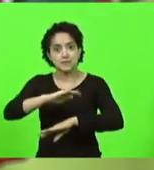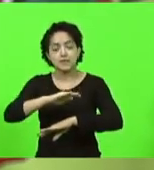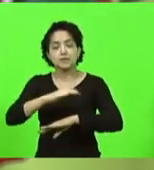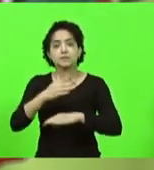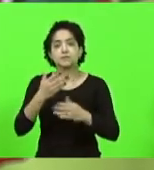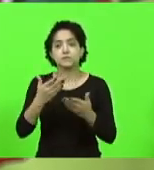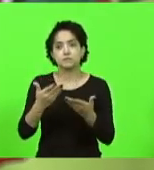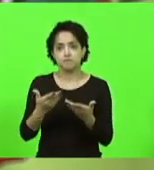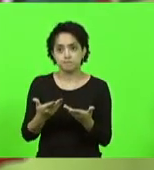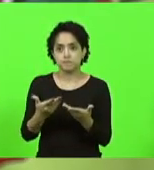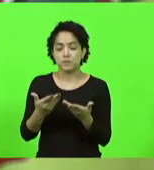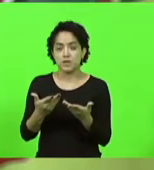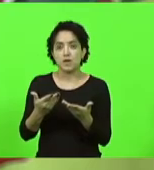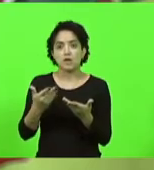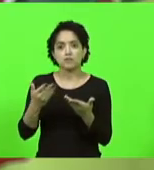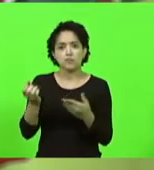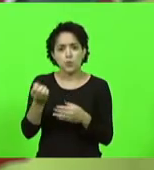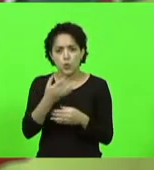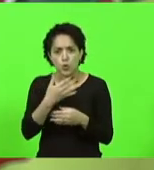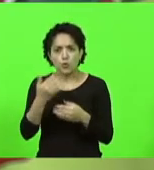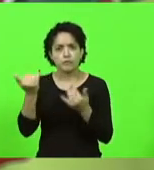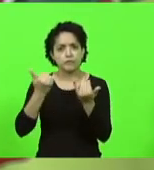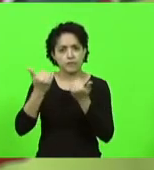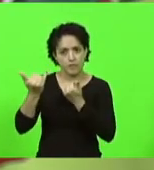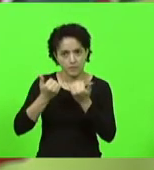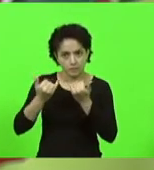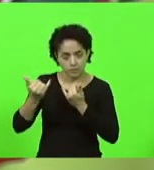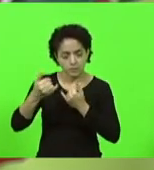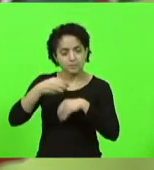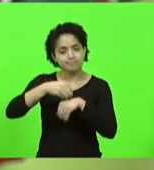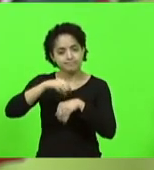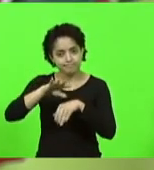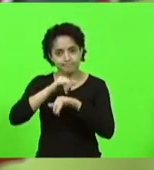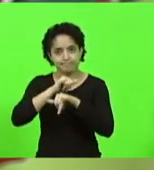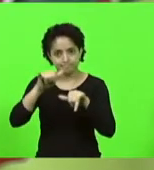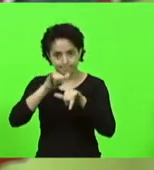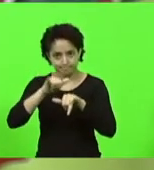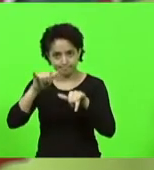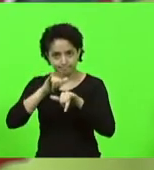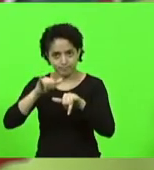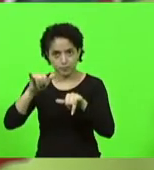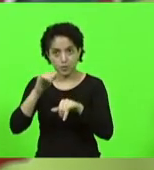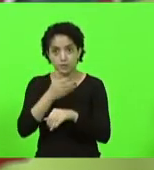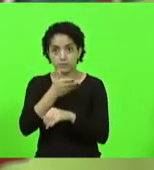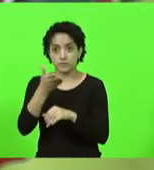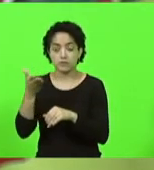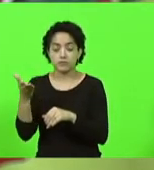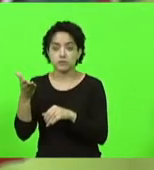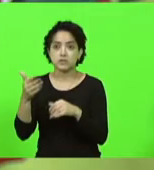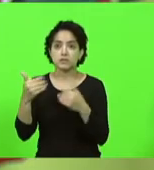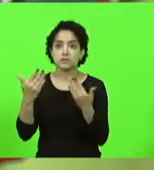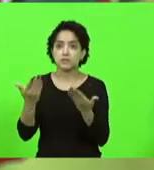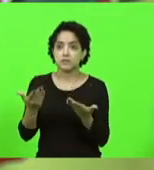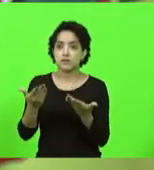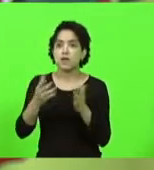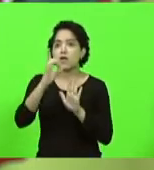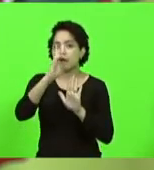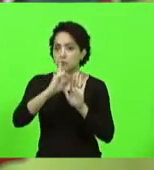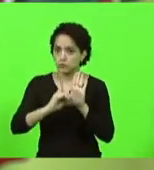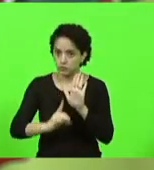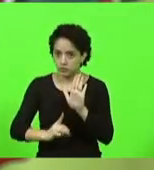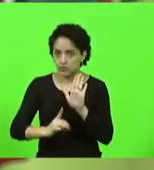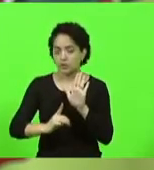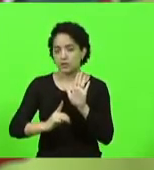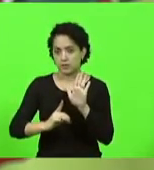nós tivermos novidades e informações a gente vai trazê-las para a sociedade catarinense porque é o direito do cidadão